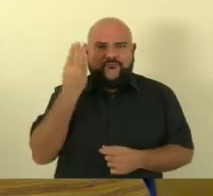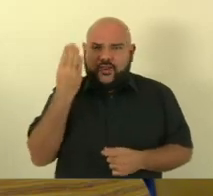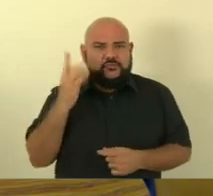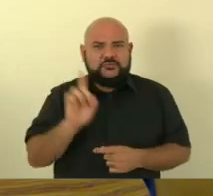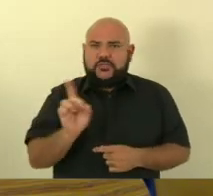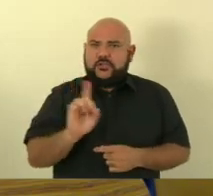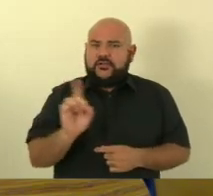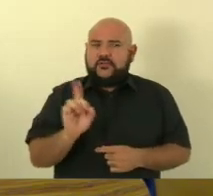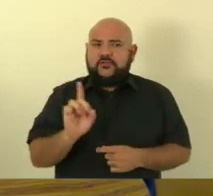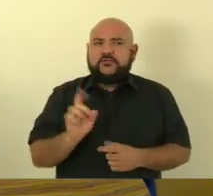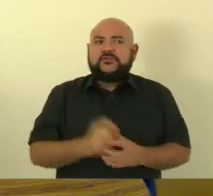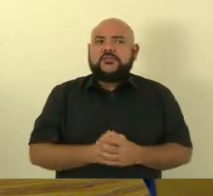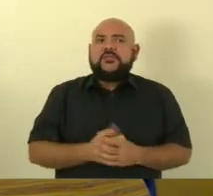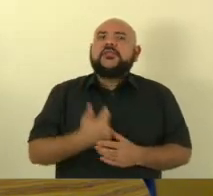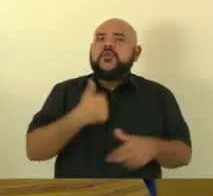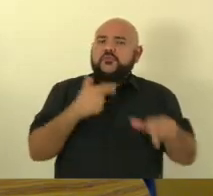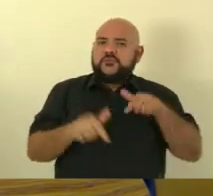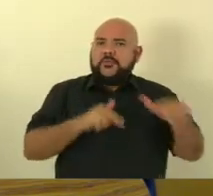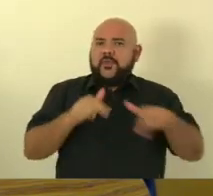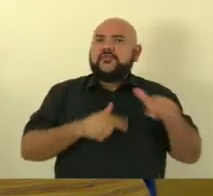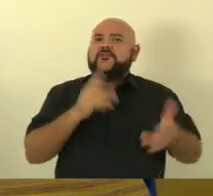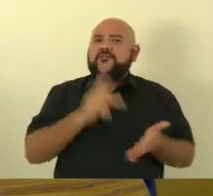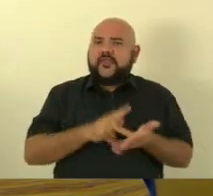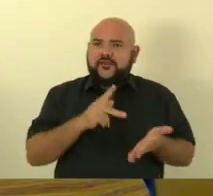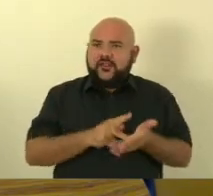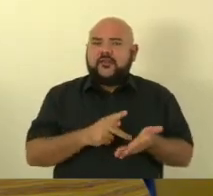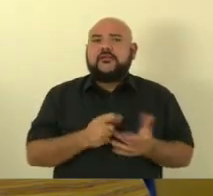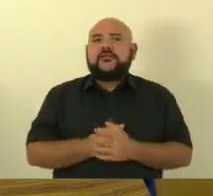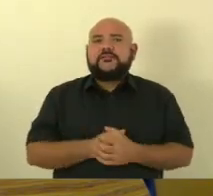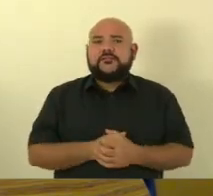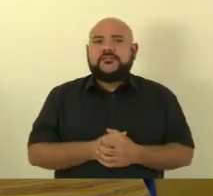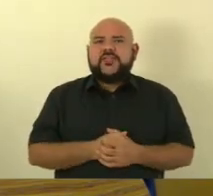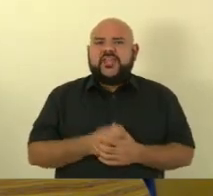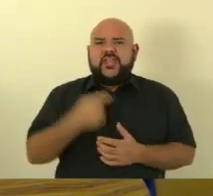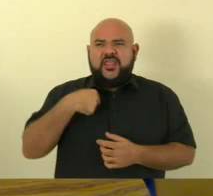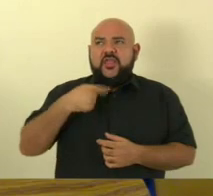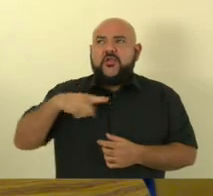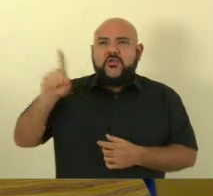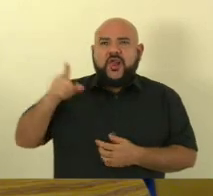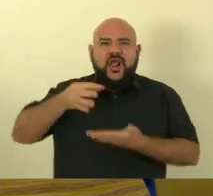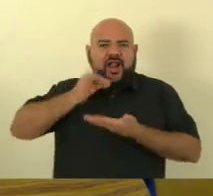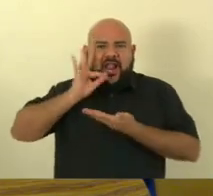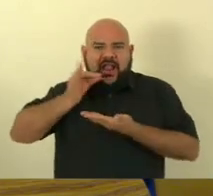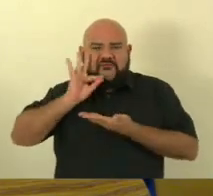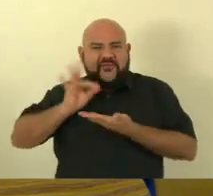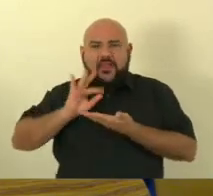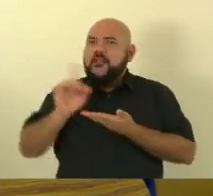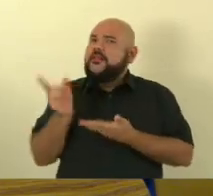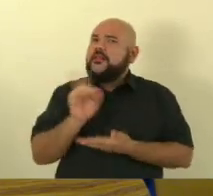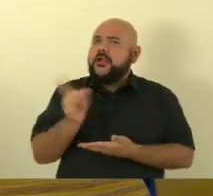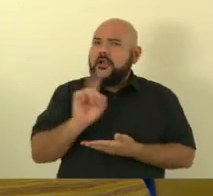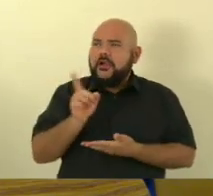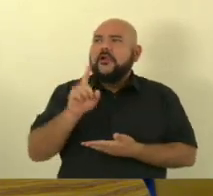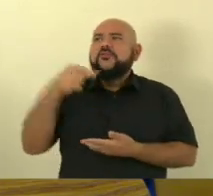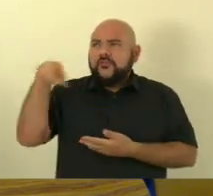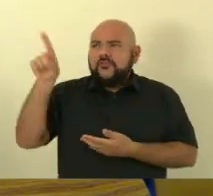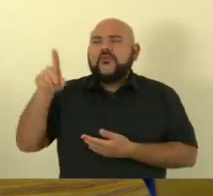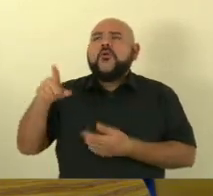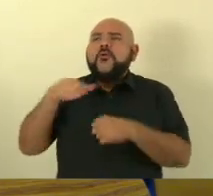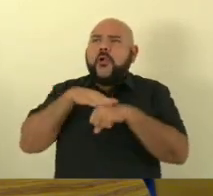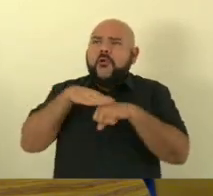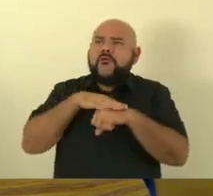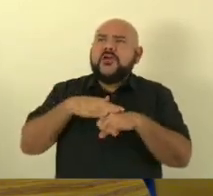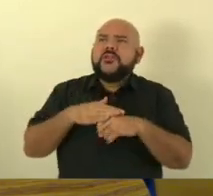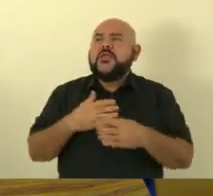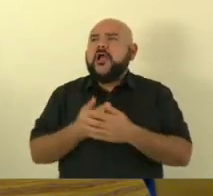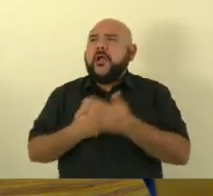que chega lá no governo e fica tomando cafezinho não estou falando para quem quiser lá ouvir ouça lá aqui não se